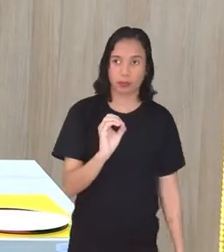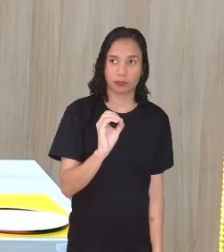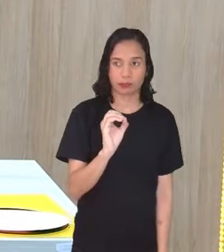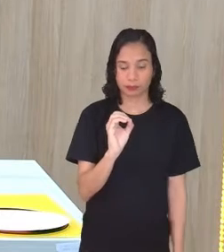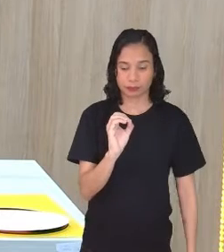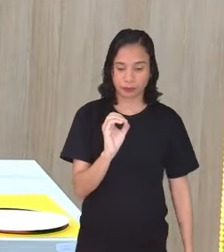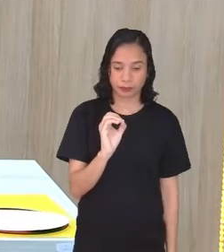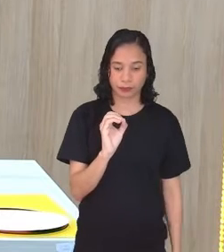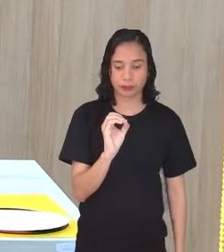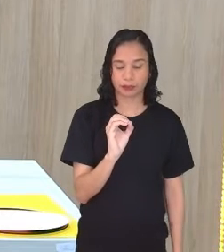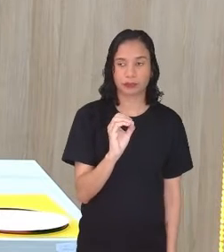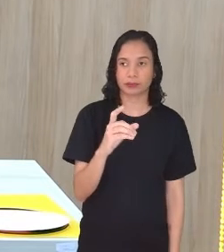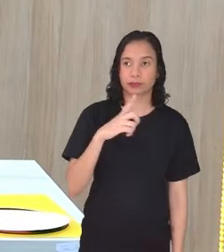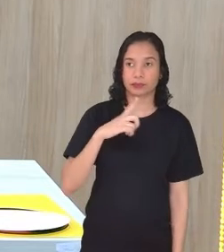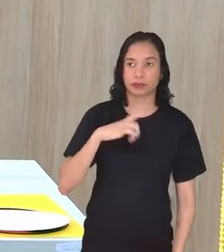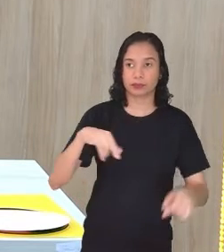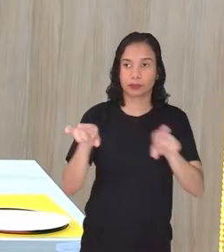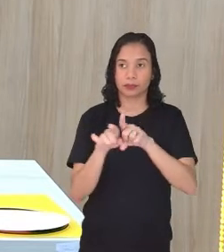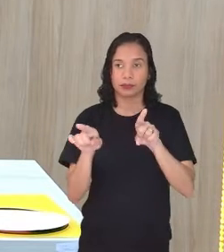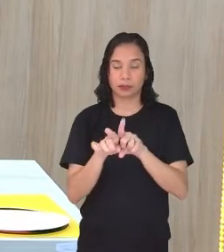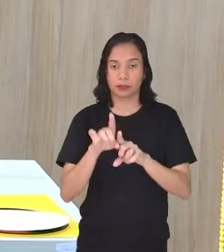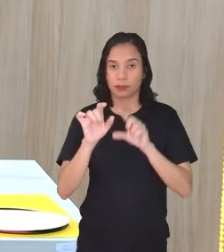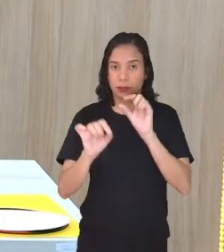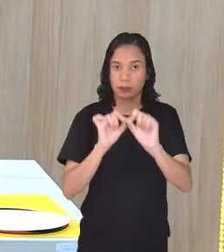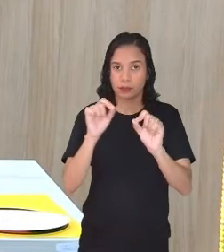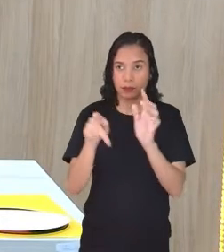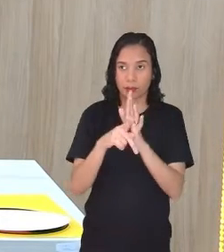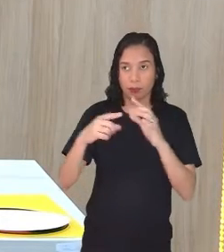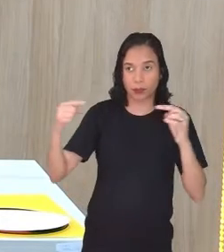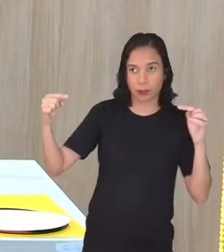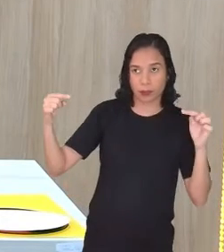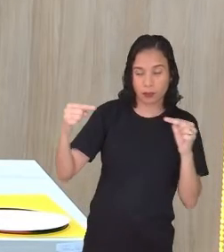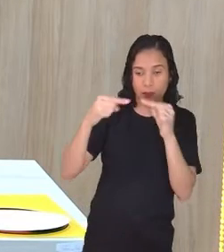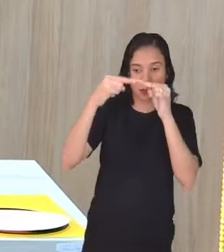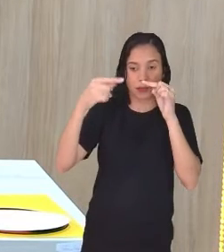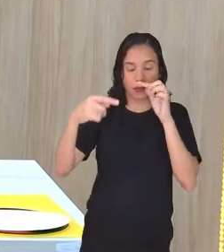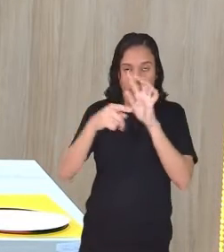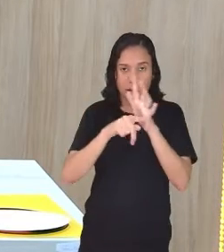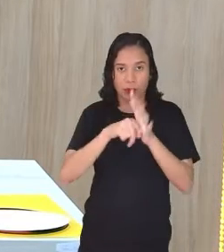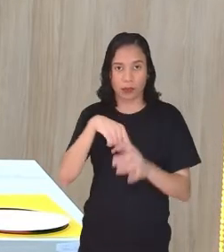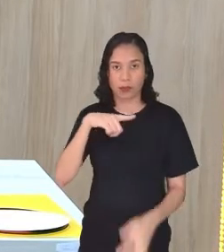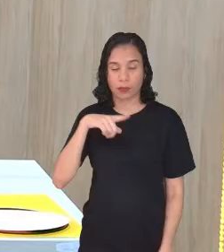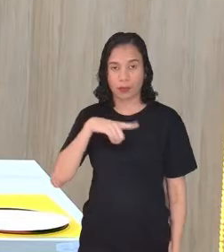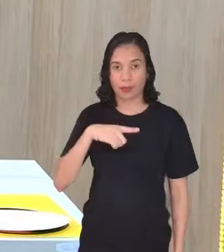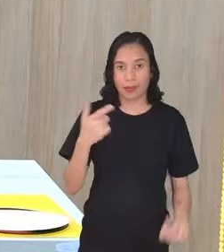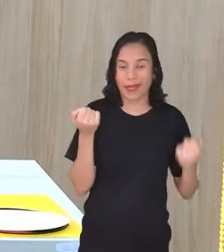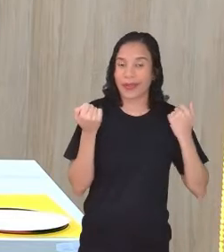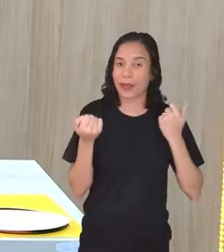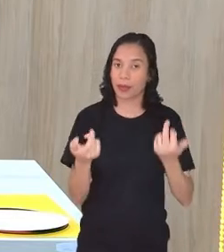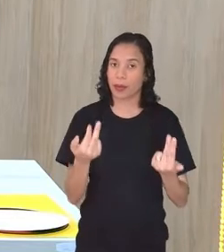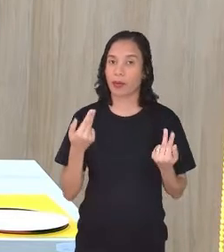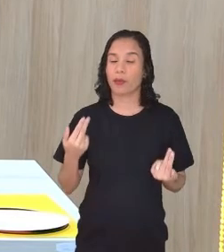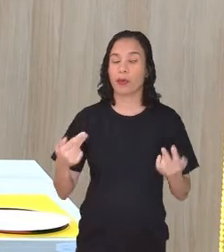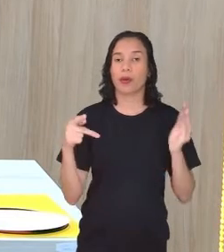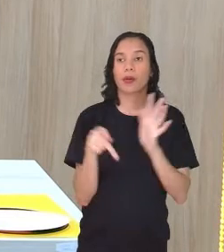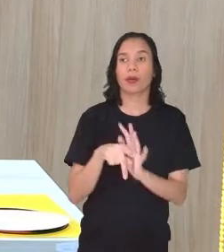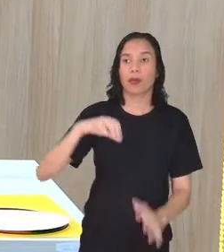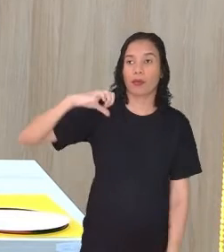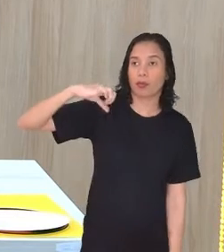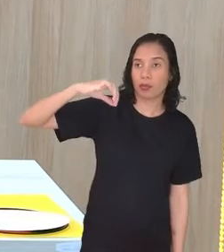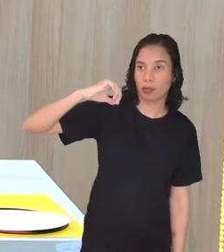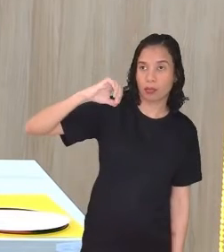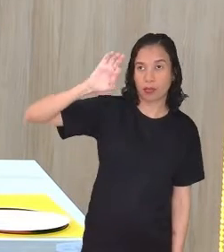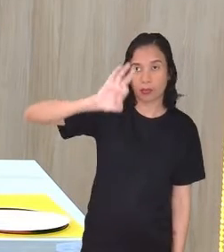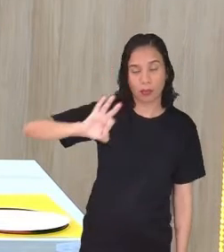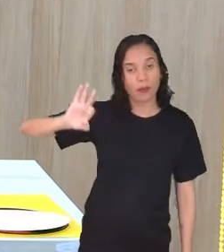o encontro do outro lado, exatamente no 90.